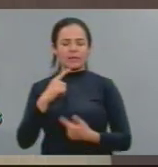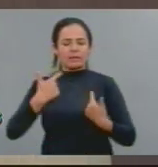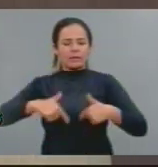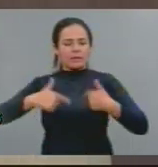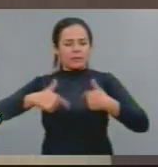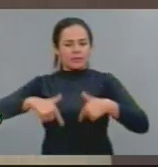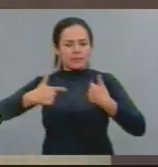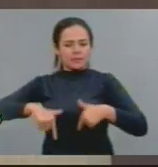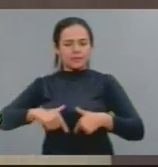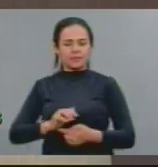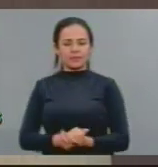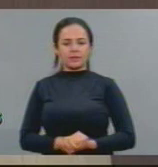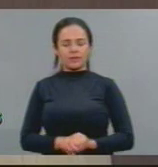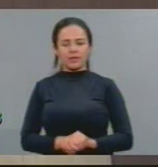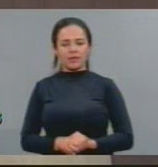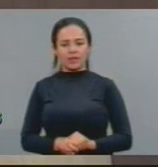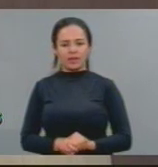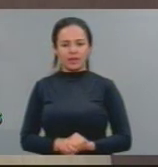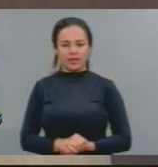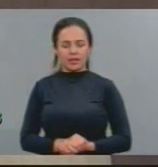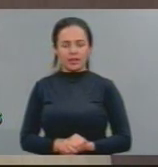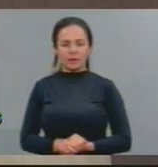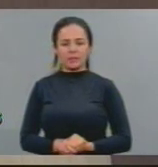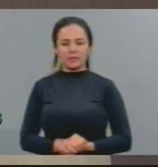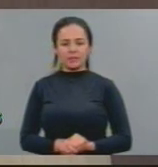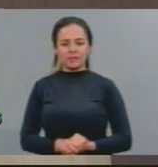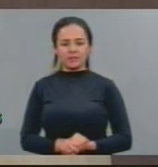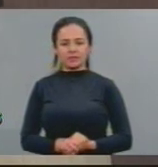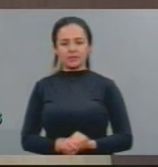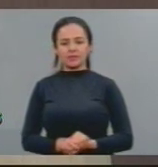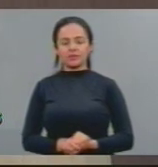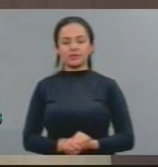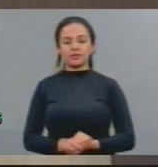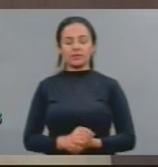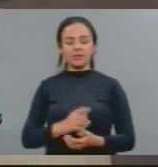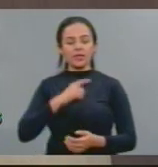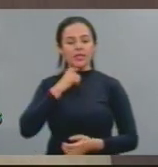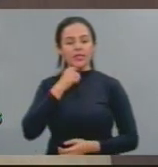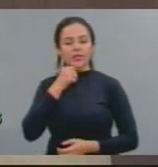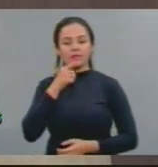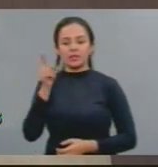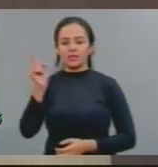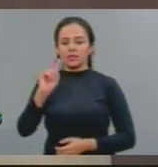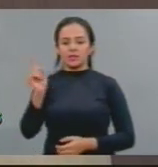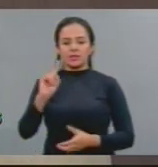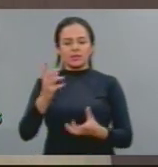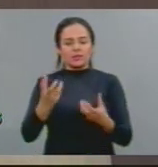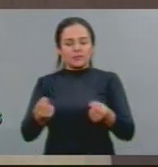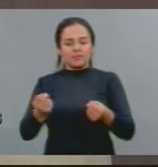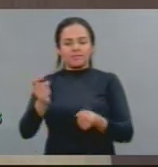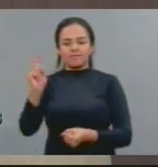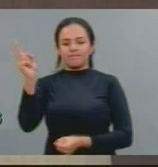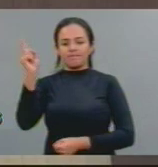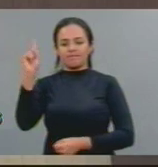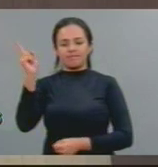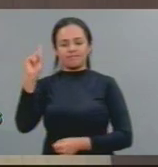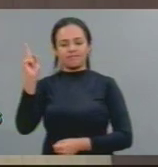trabalho, ele não suporta, ele não suporta